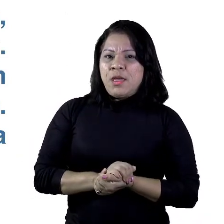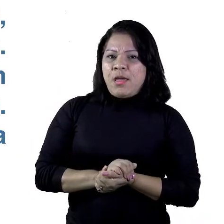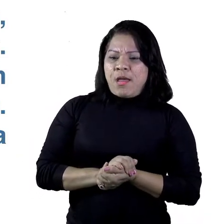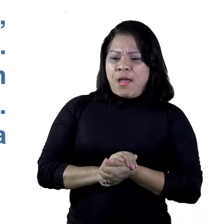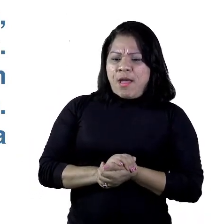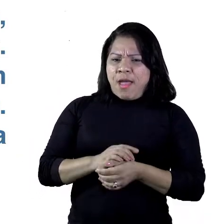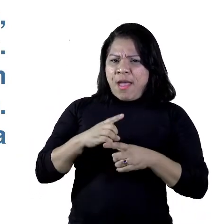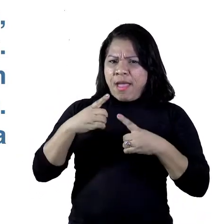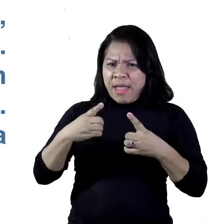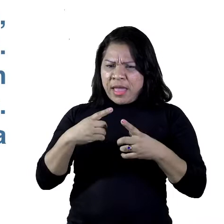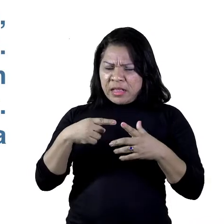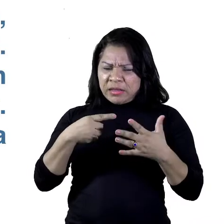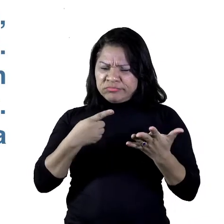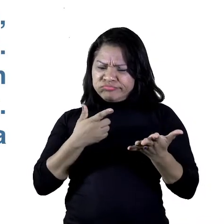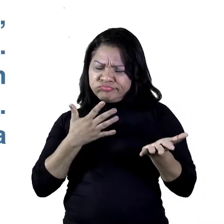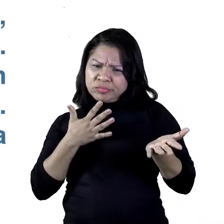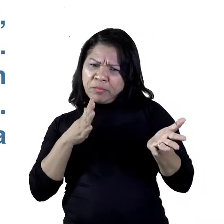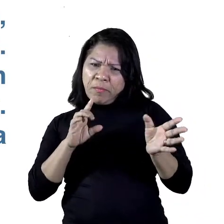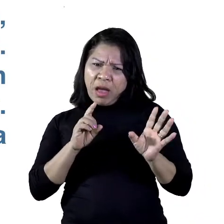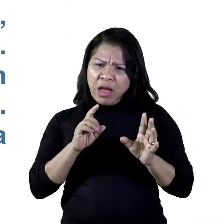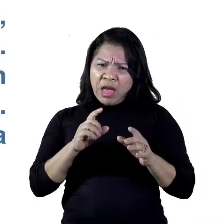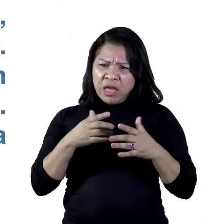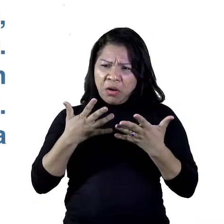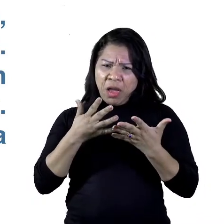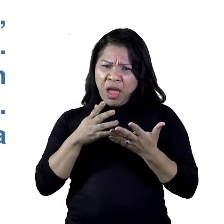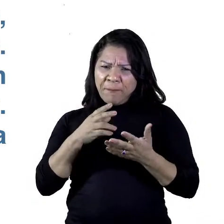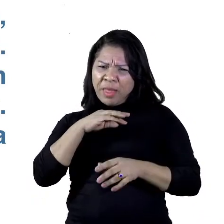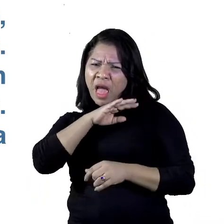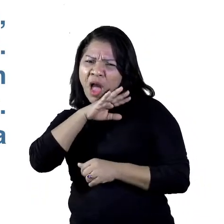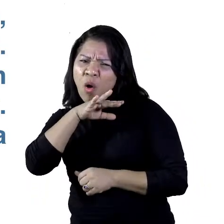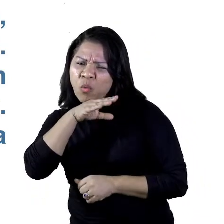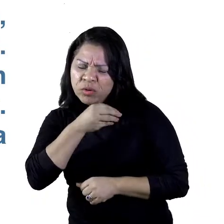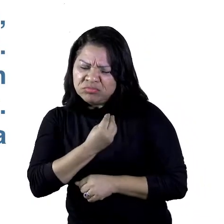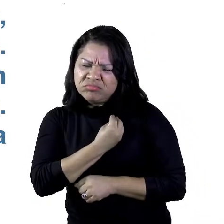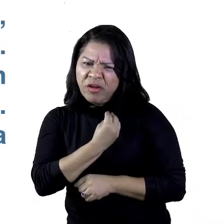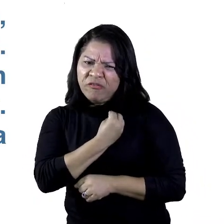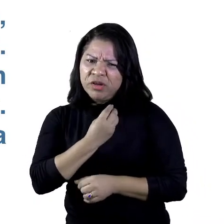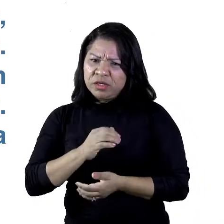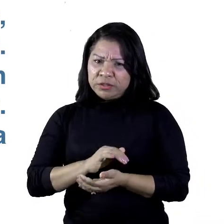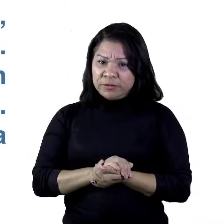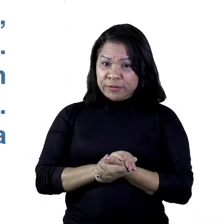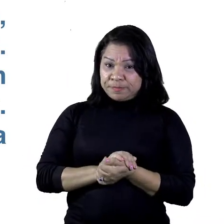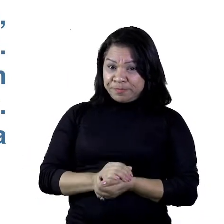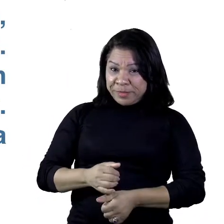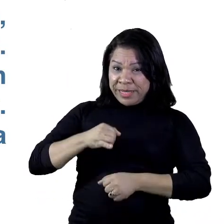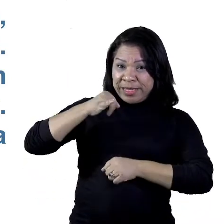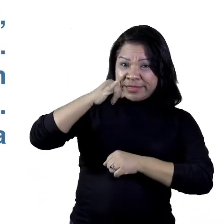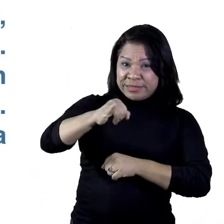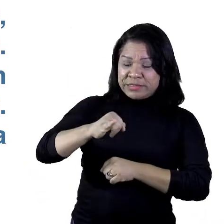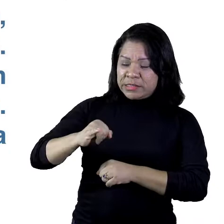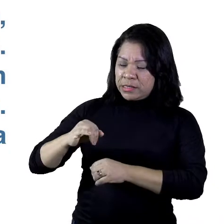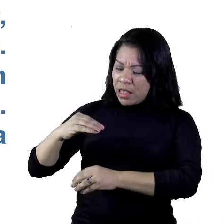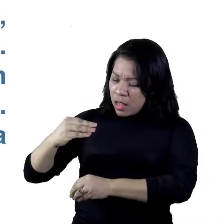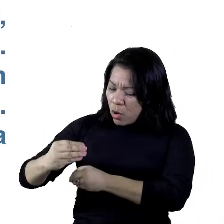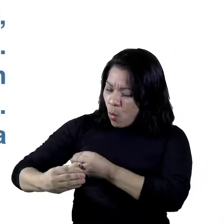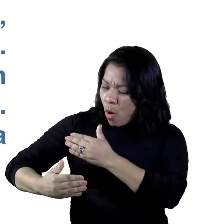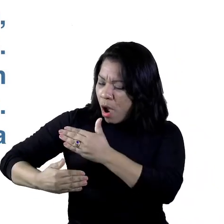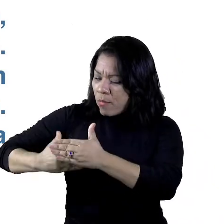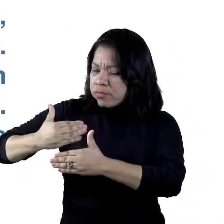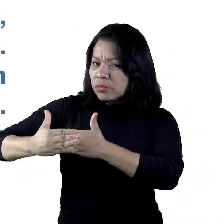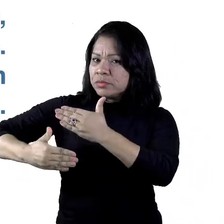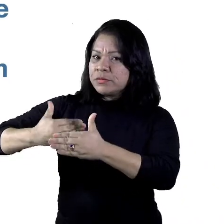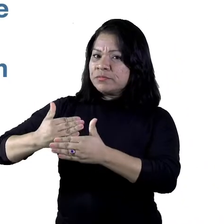da vida moderno. Quando não é reciclado, ele detona a natureza e polui